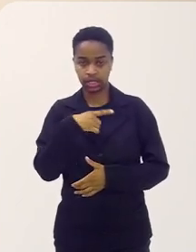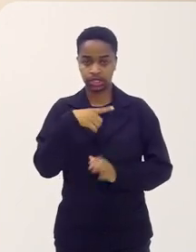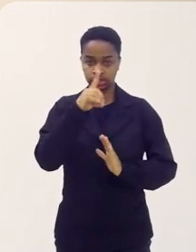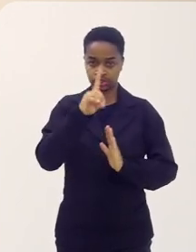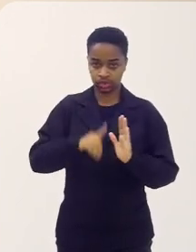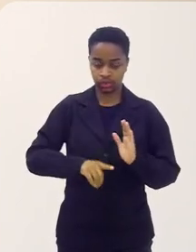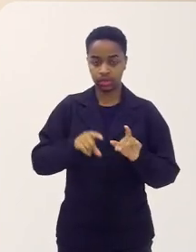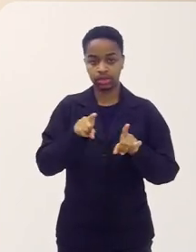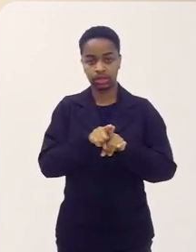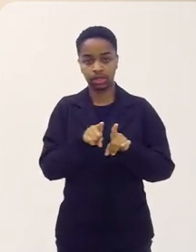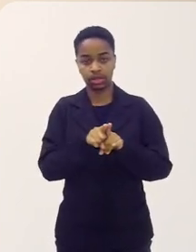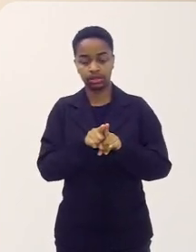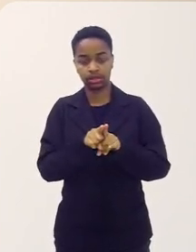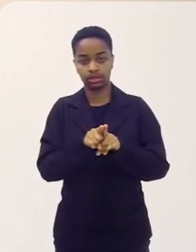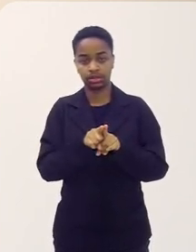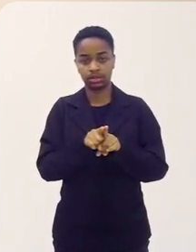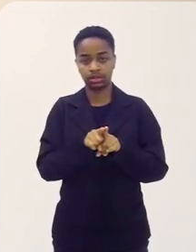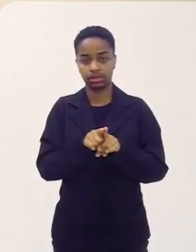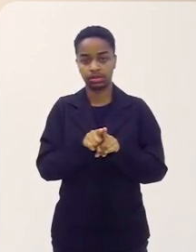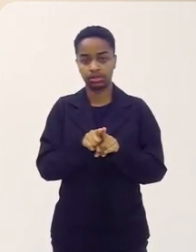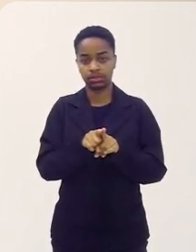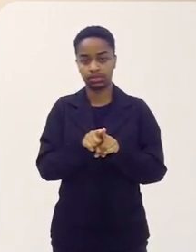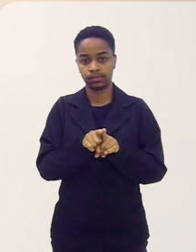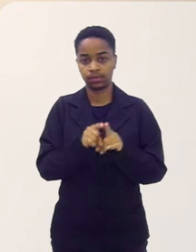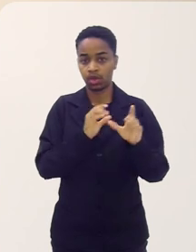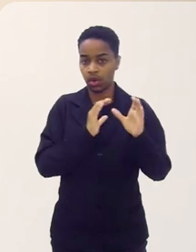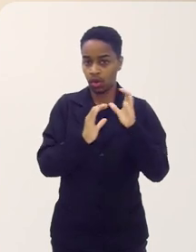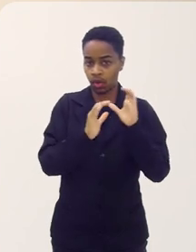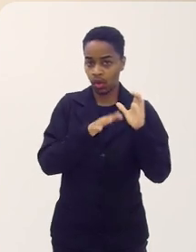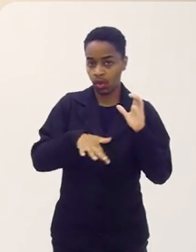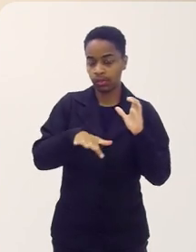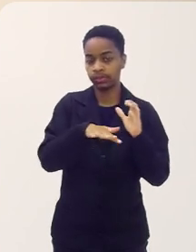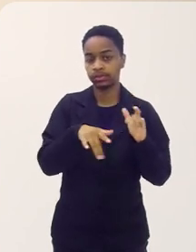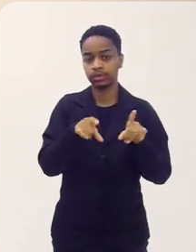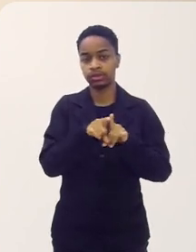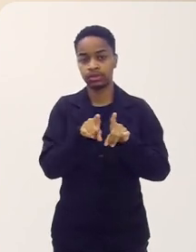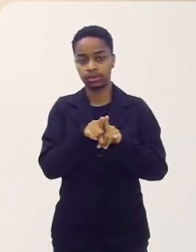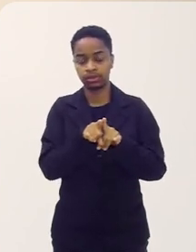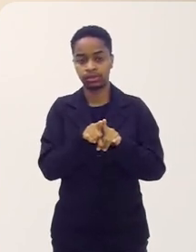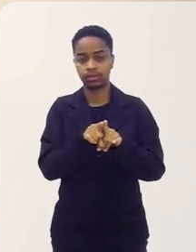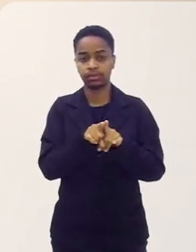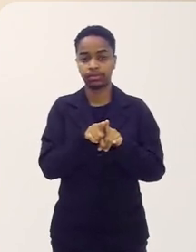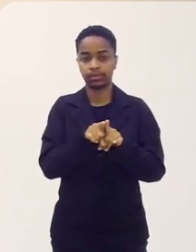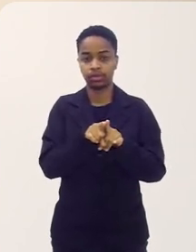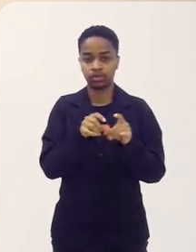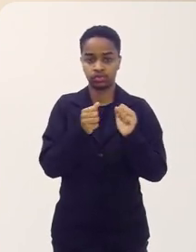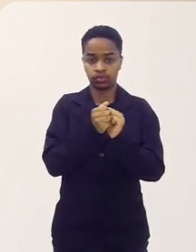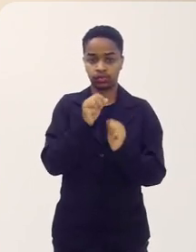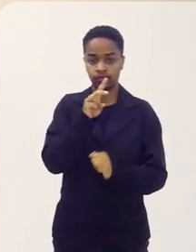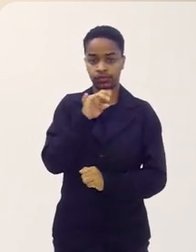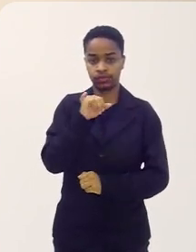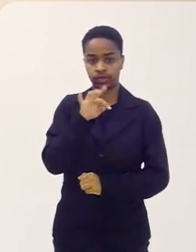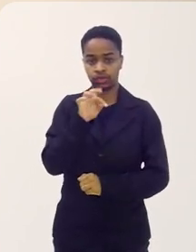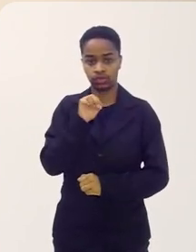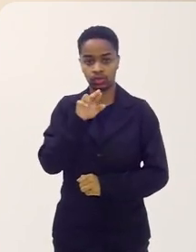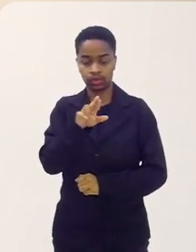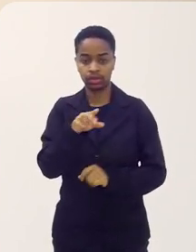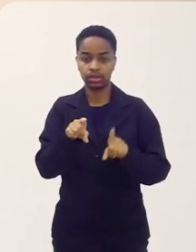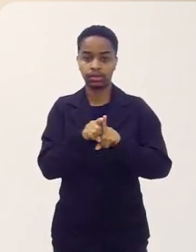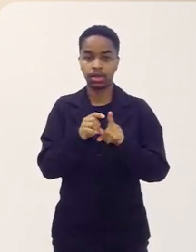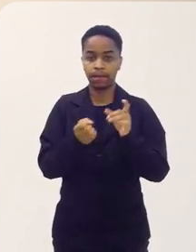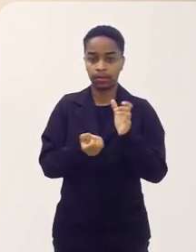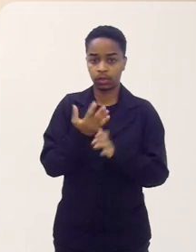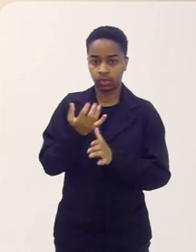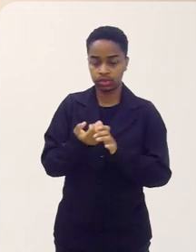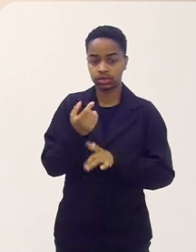nós temos a diretoria, temos a parte de diretoria de comunicação, a parte de... com o Vitor, né? A parte de